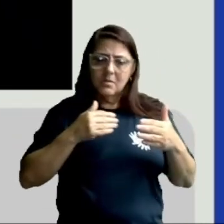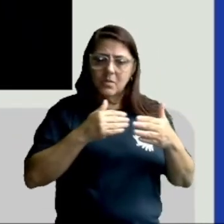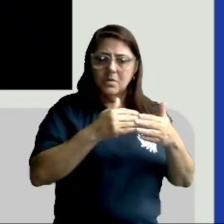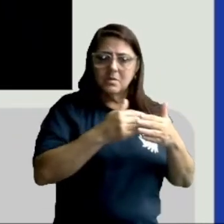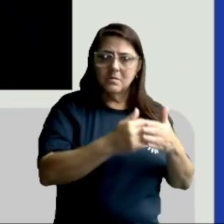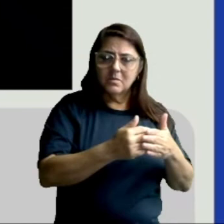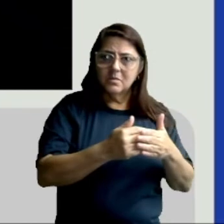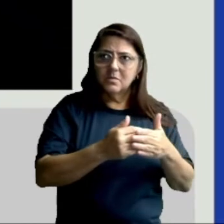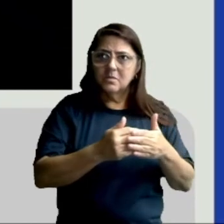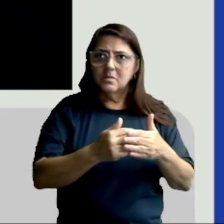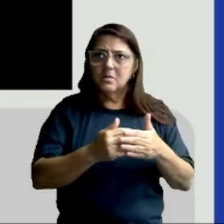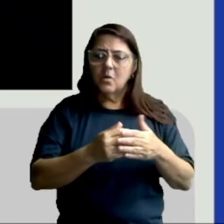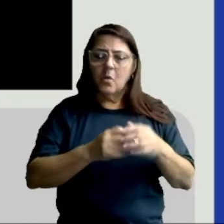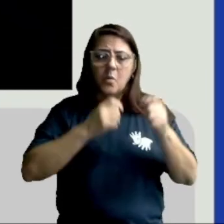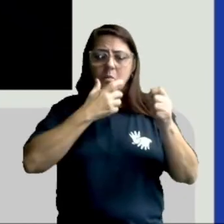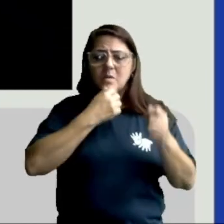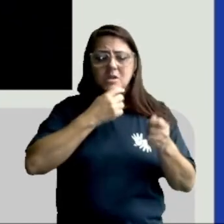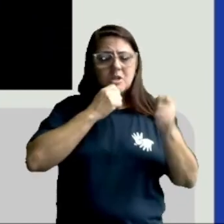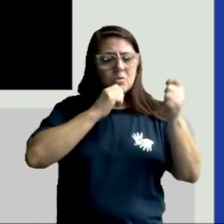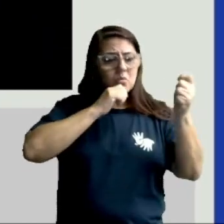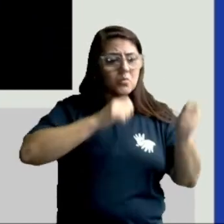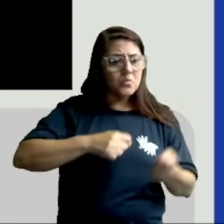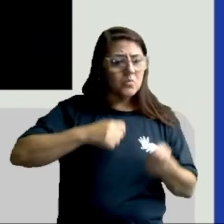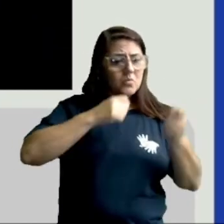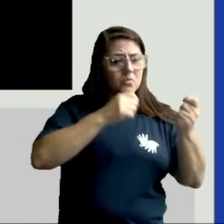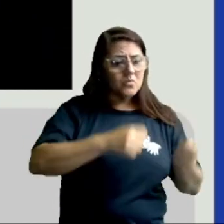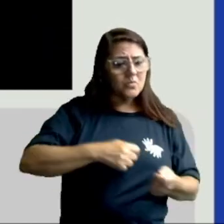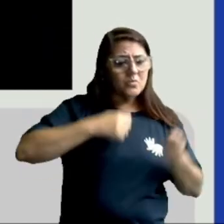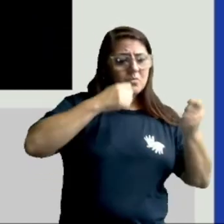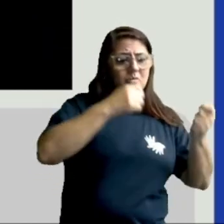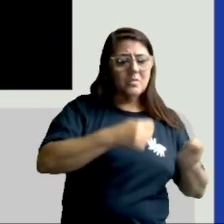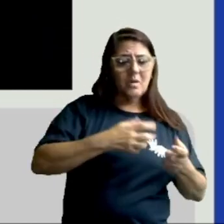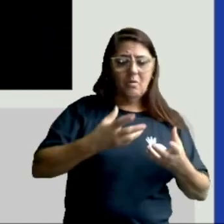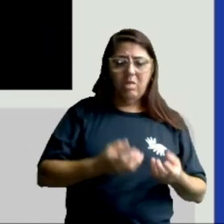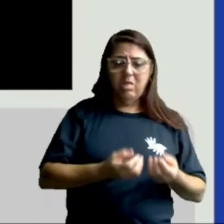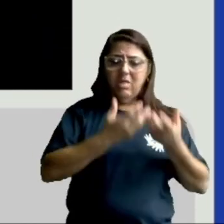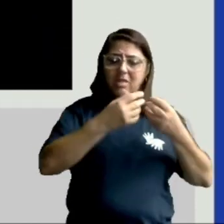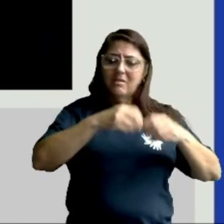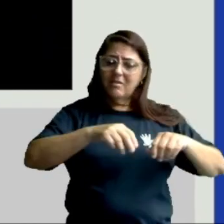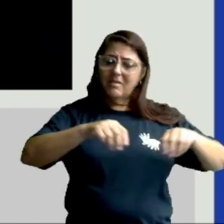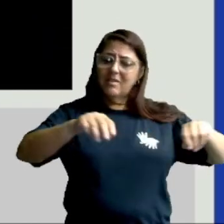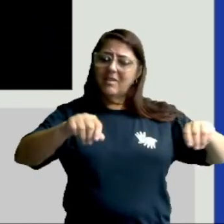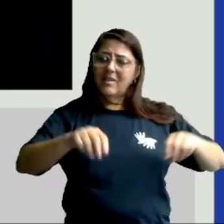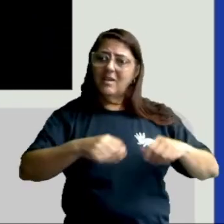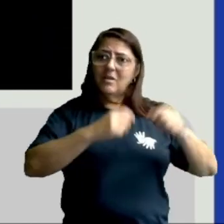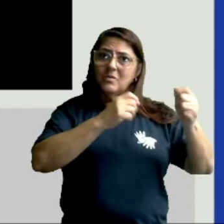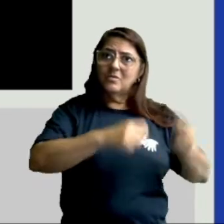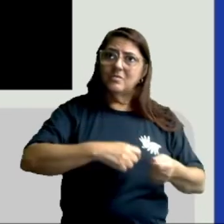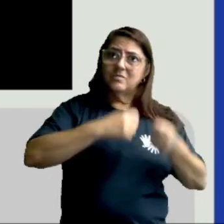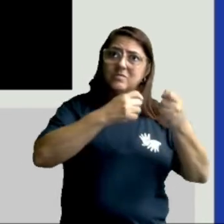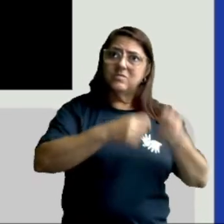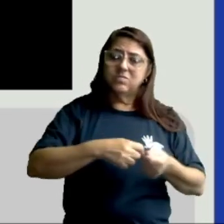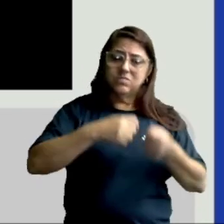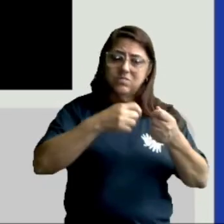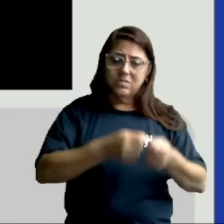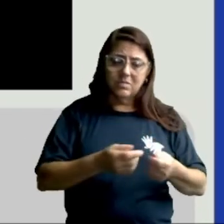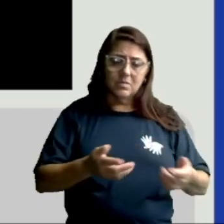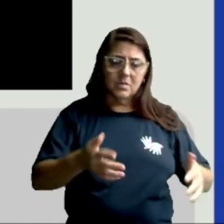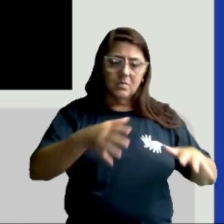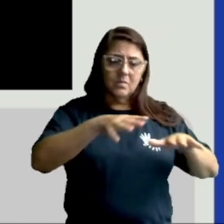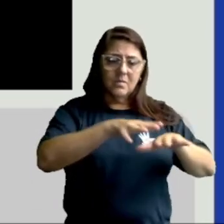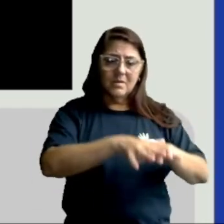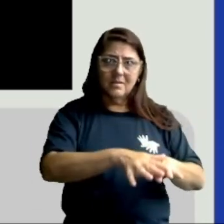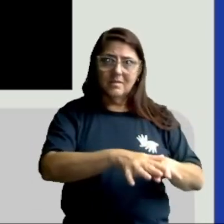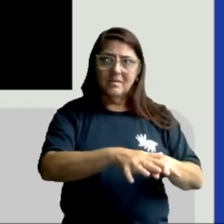Com uma inchada, ele começou a remexer a terra fofa. E a sementinha acabou sendo enterrada.